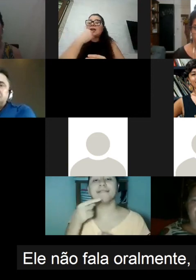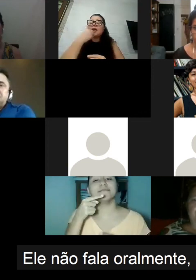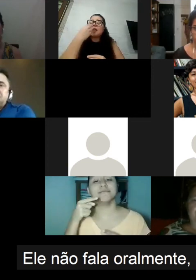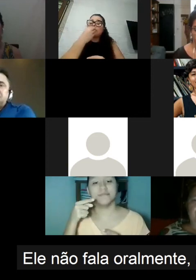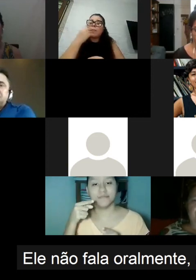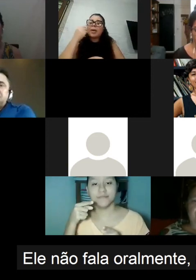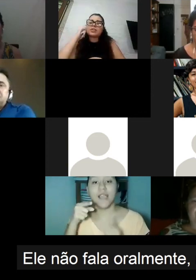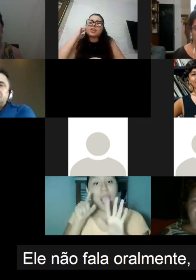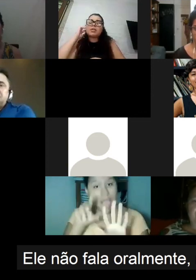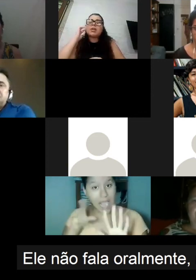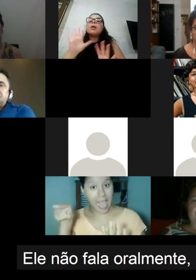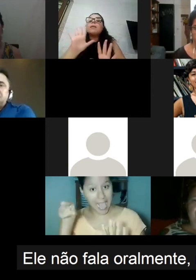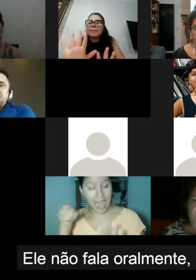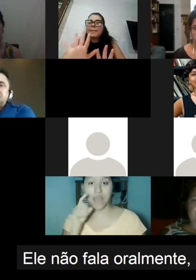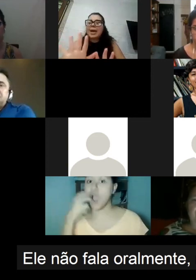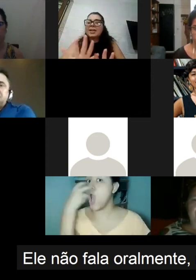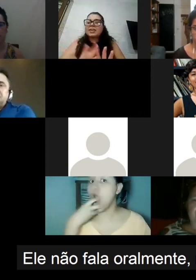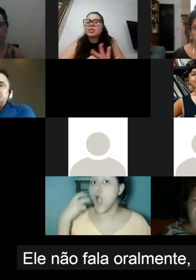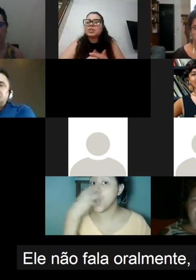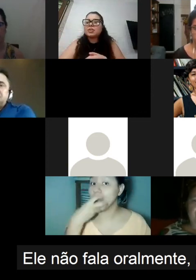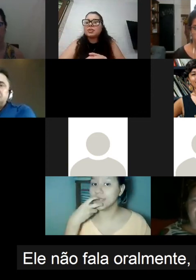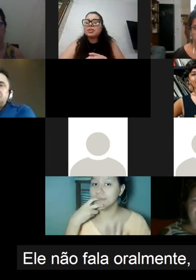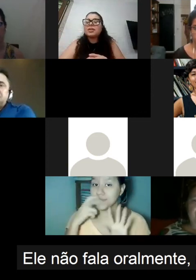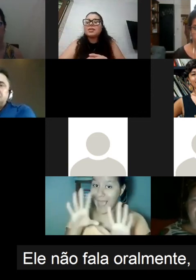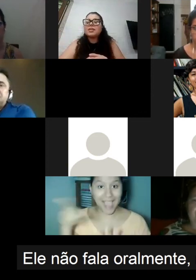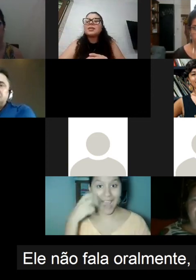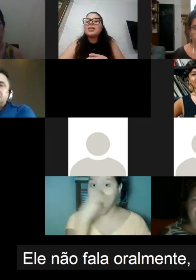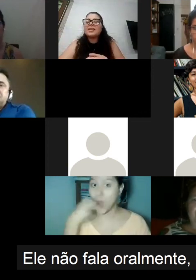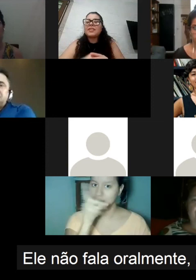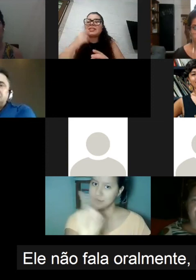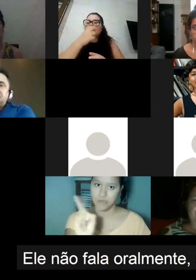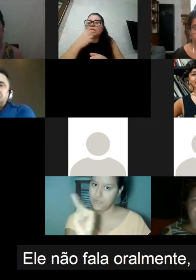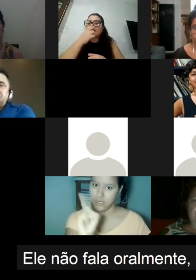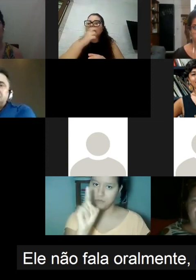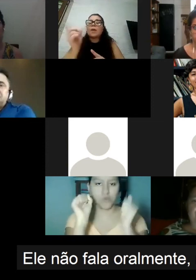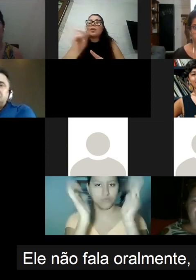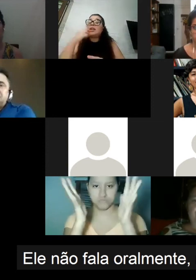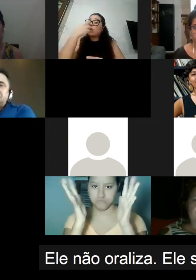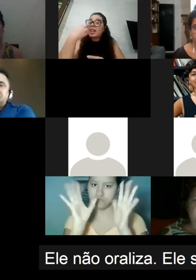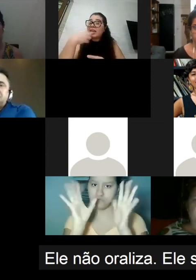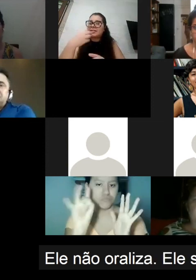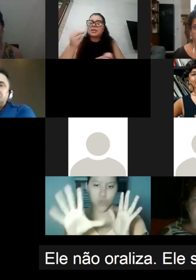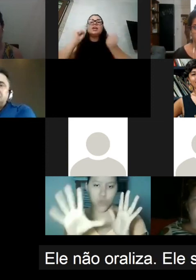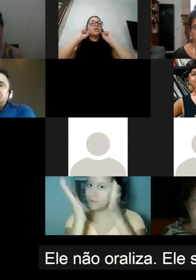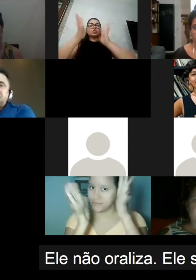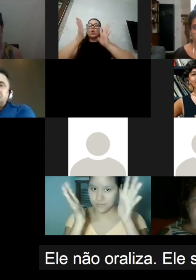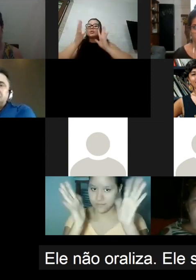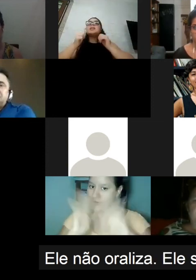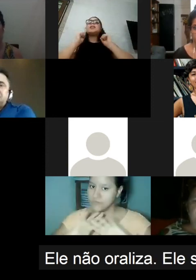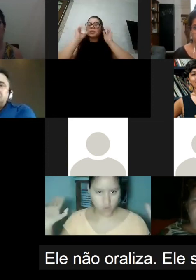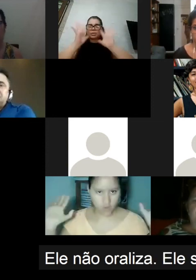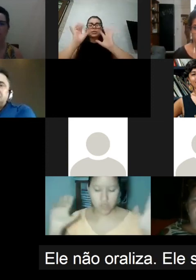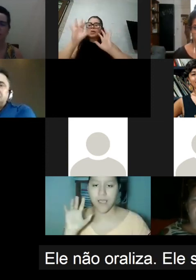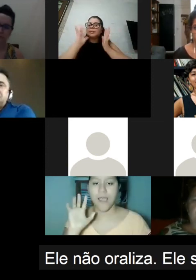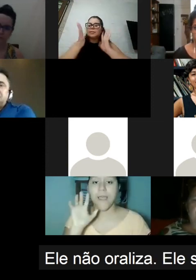fala oralmente mas ele faz a leitura labial ele não oraliza ele só